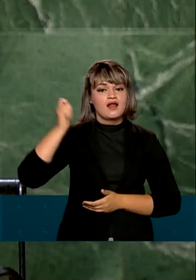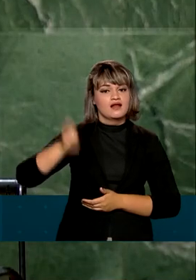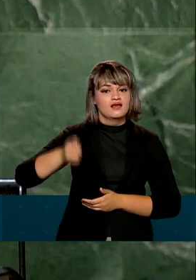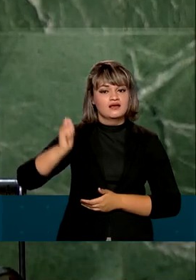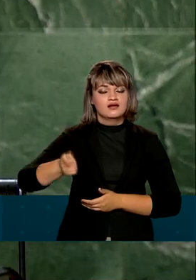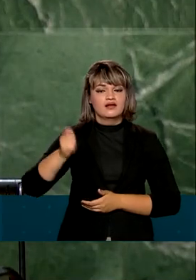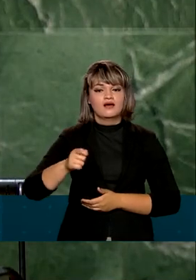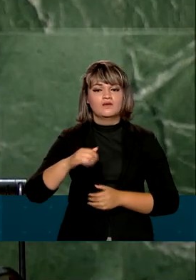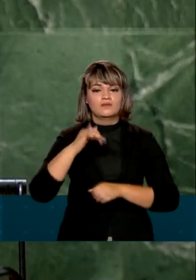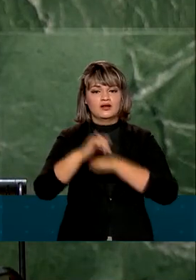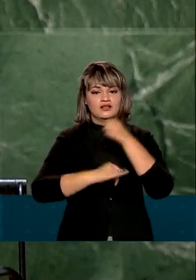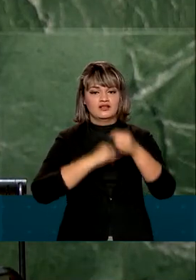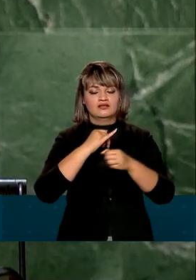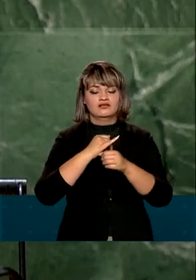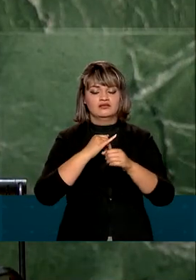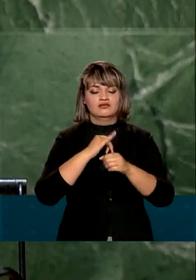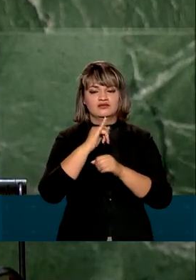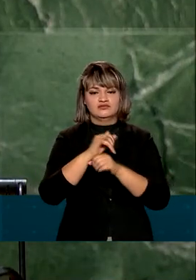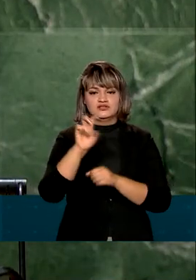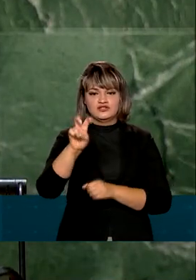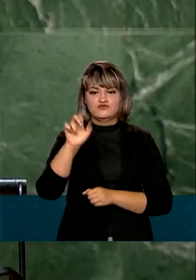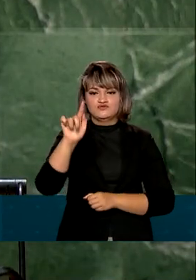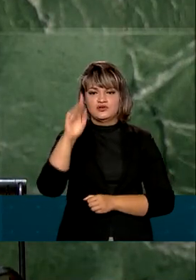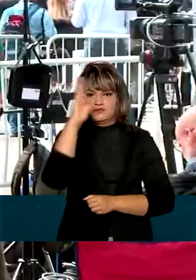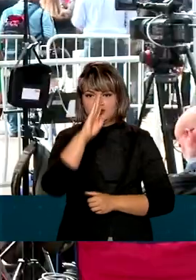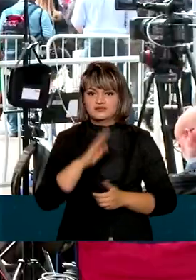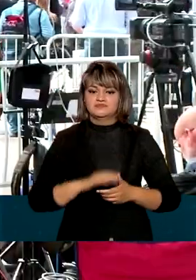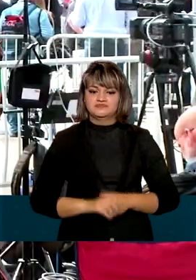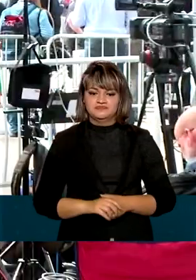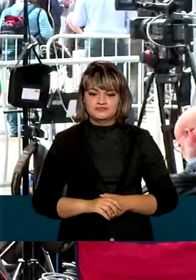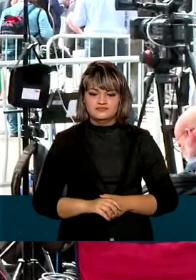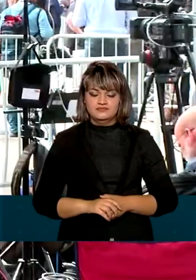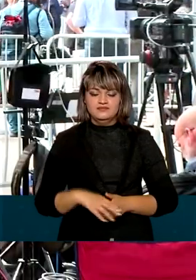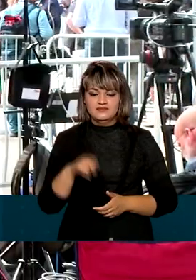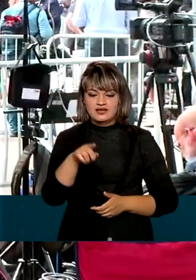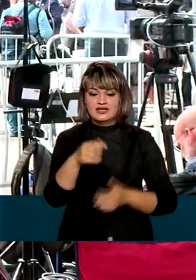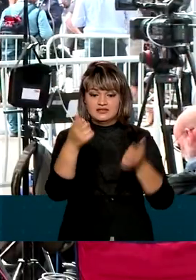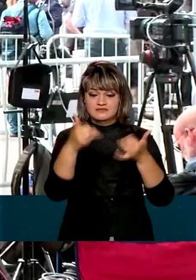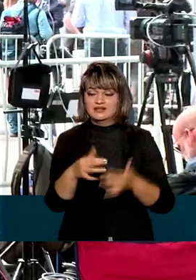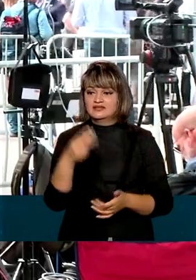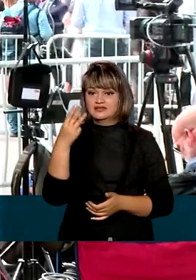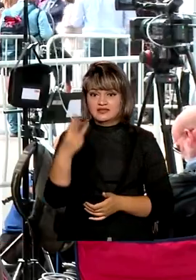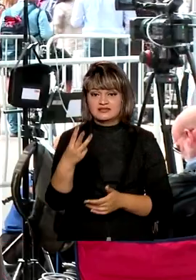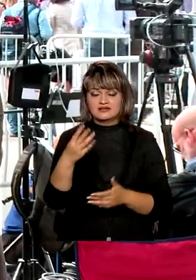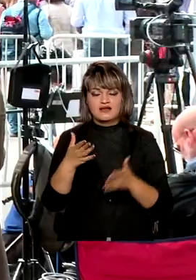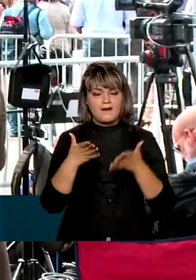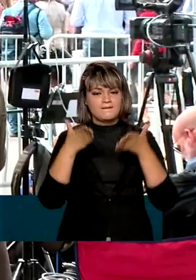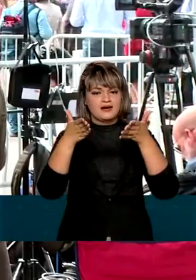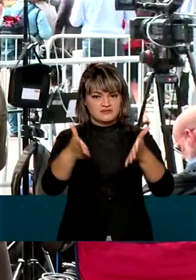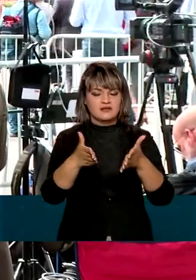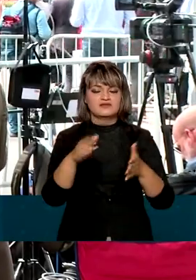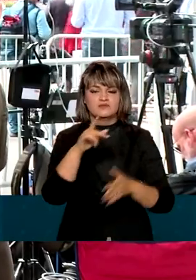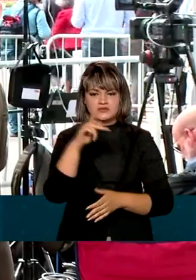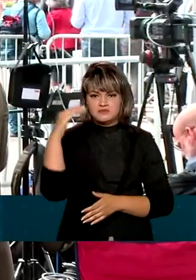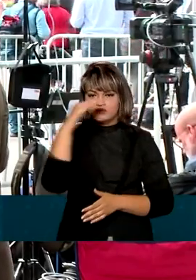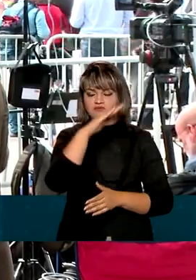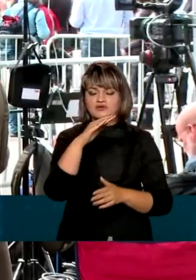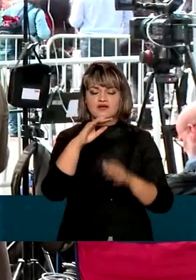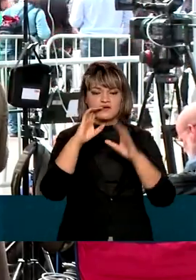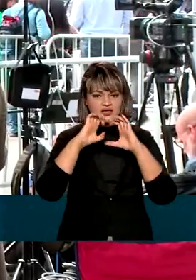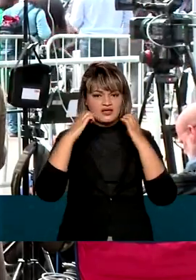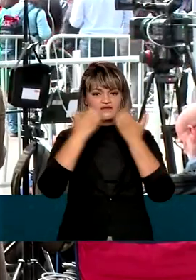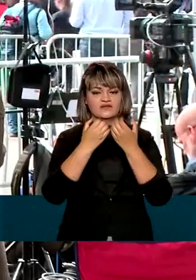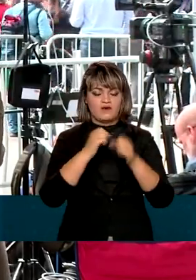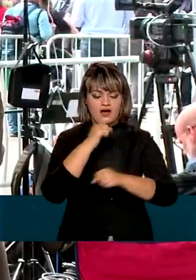implementação da tecnologia 5G no Brasil. Essa é a terceira participação do presidente Jair Bolsonaro no evento